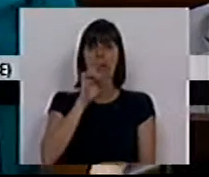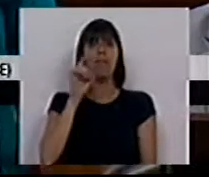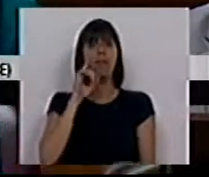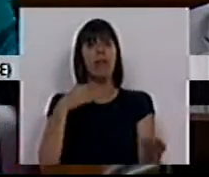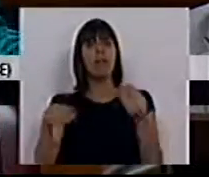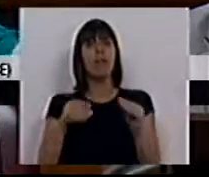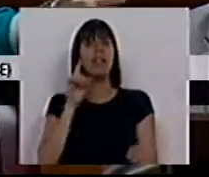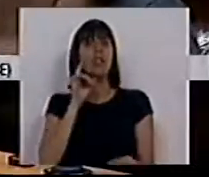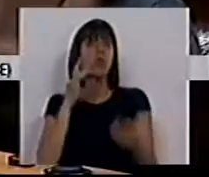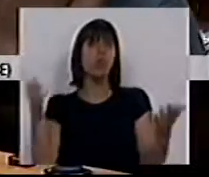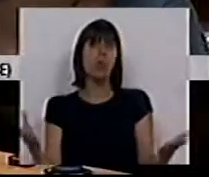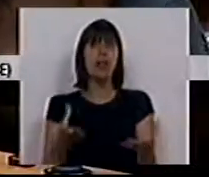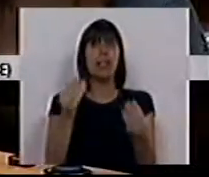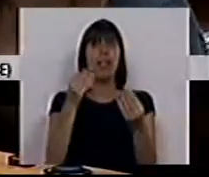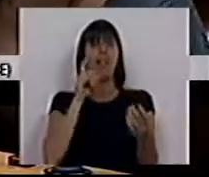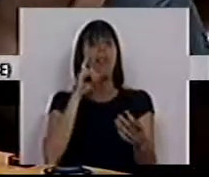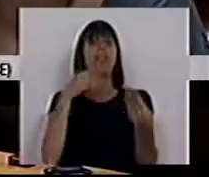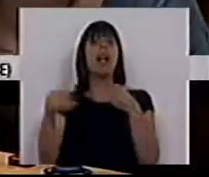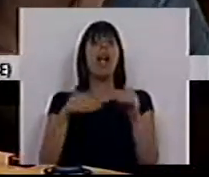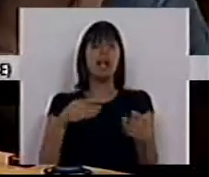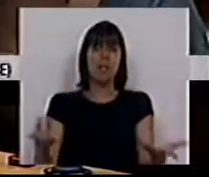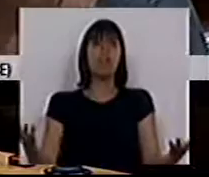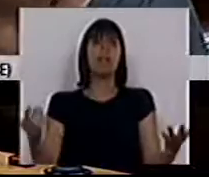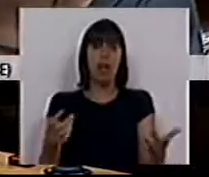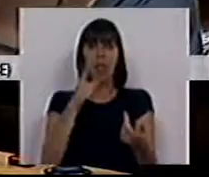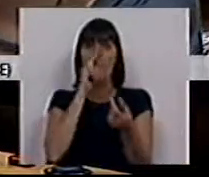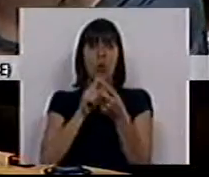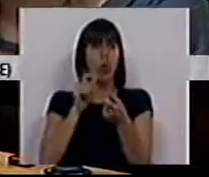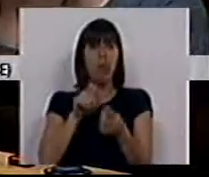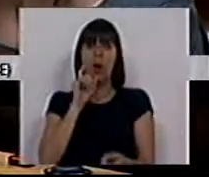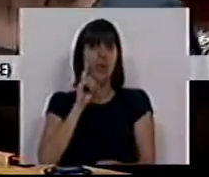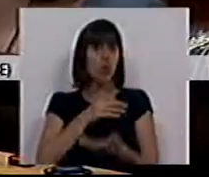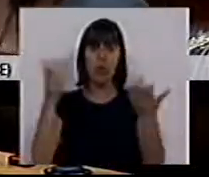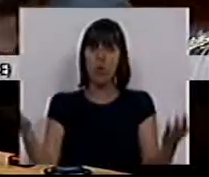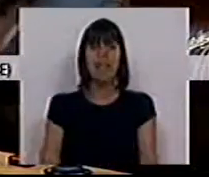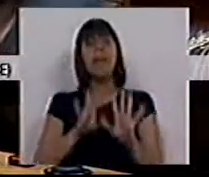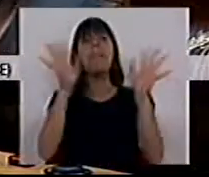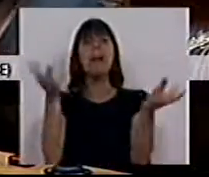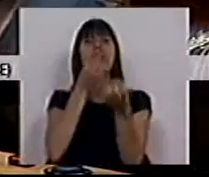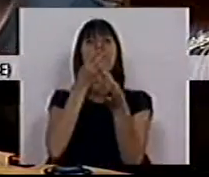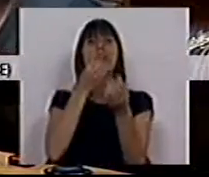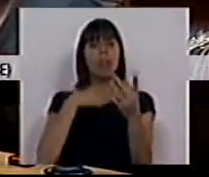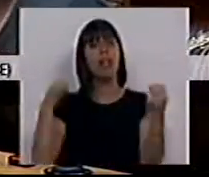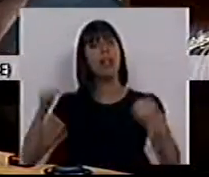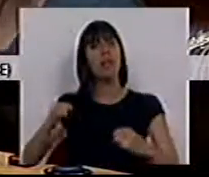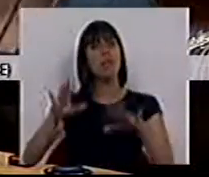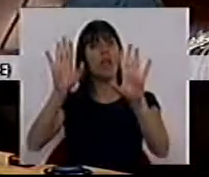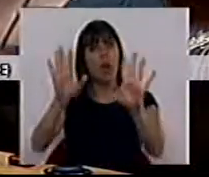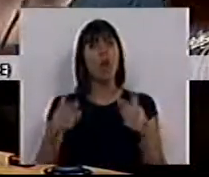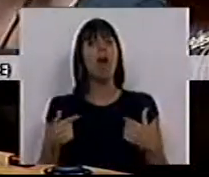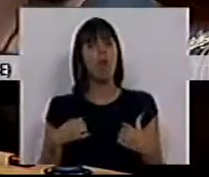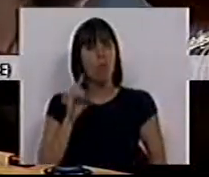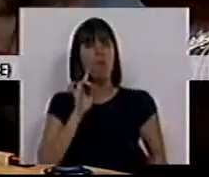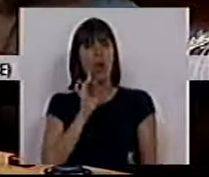defendia a flex e segurança e tanta flexibilidade tivemos e tão pouca segurança. Mas ainda bem que estamos de acordo e eu